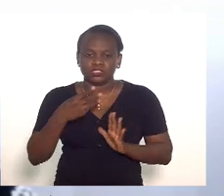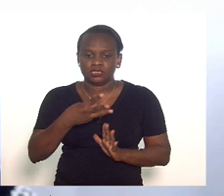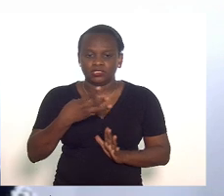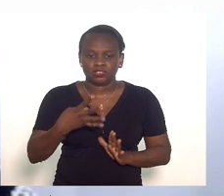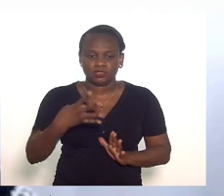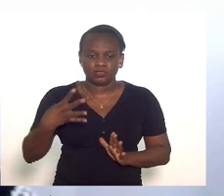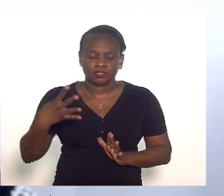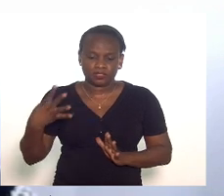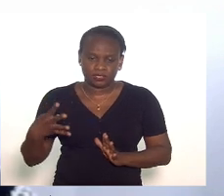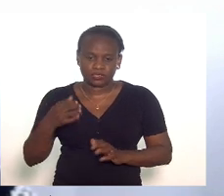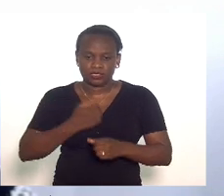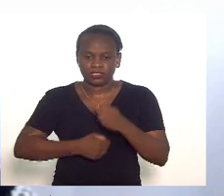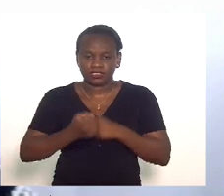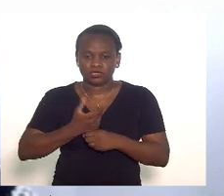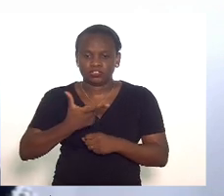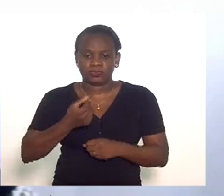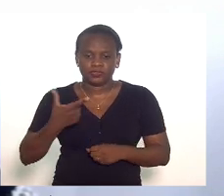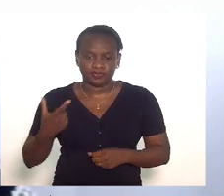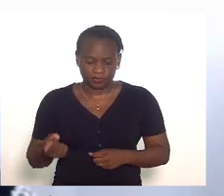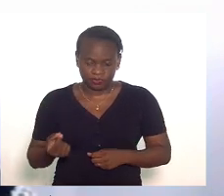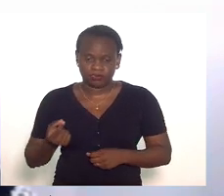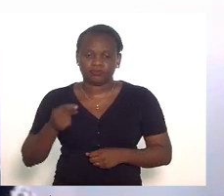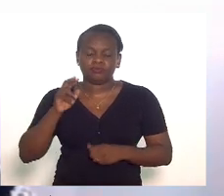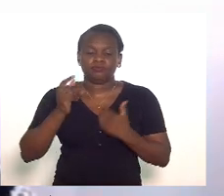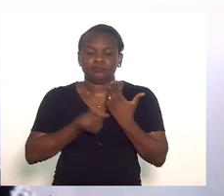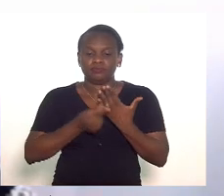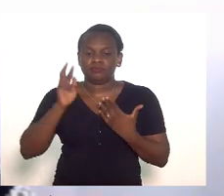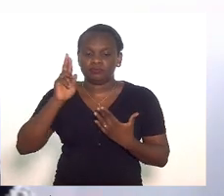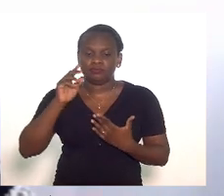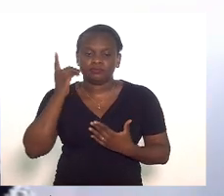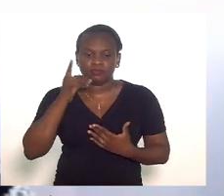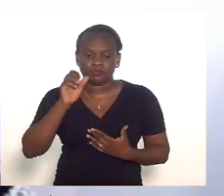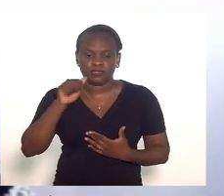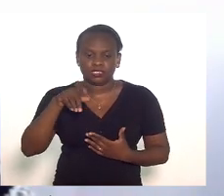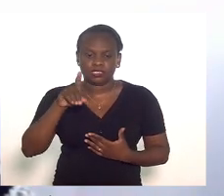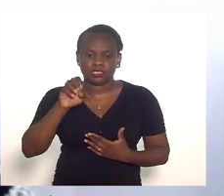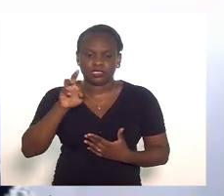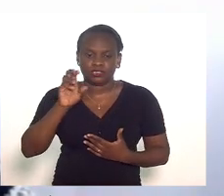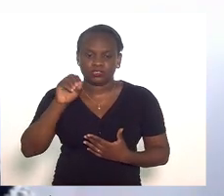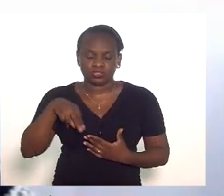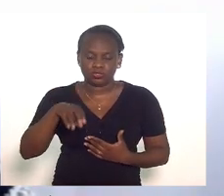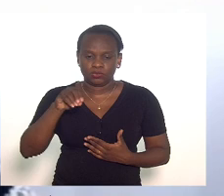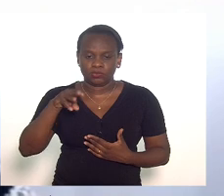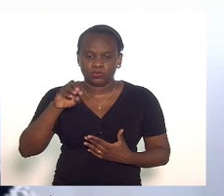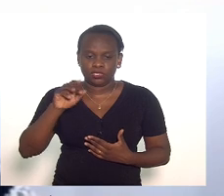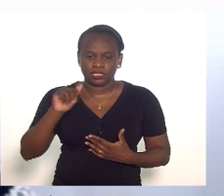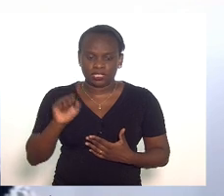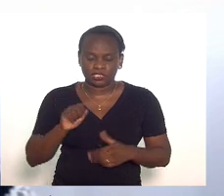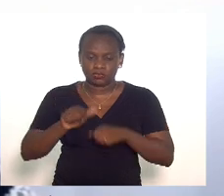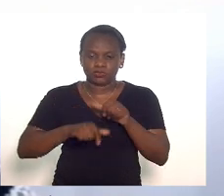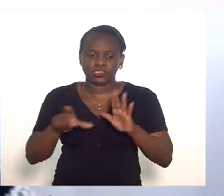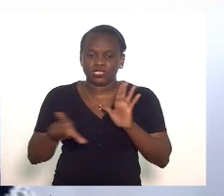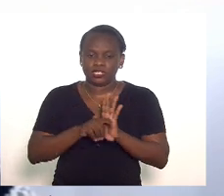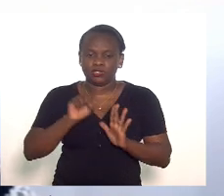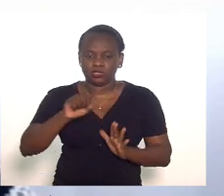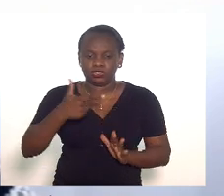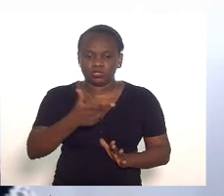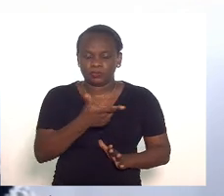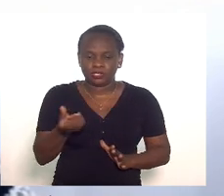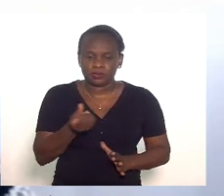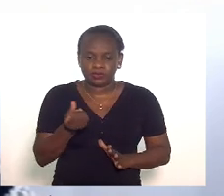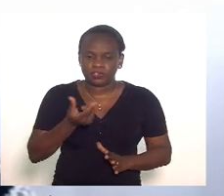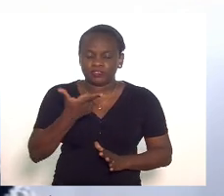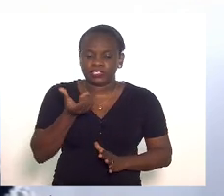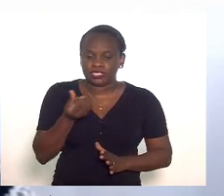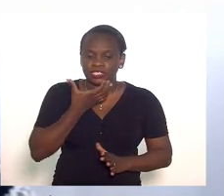3444 de 2020 de autoria do deputado Anderson Moraes que altera a lei 8266 de 26 de